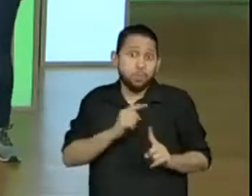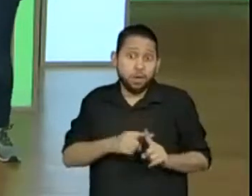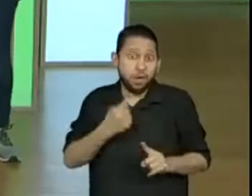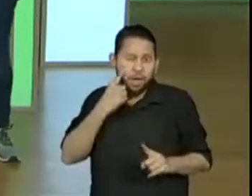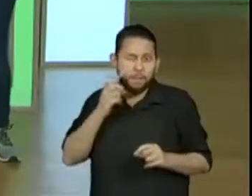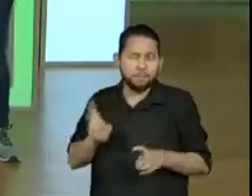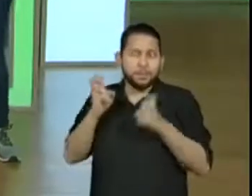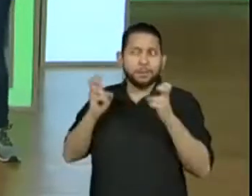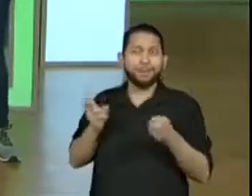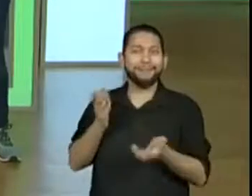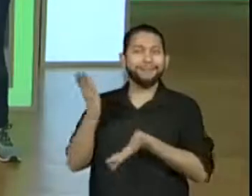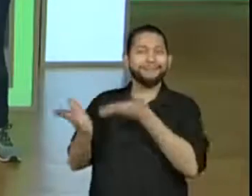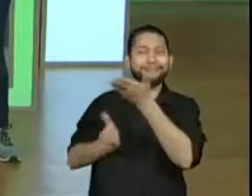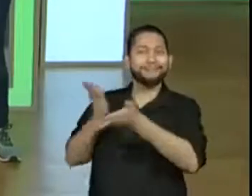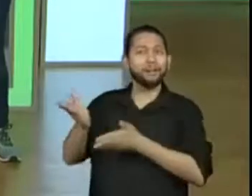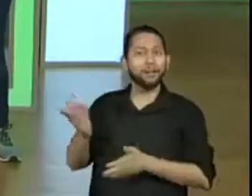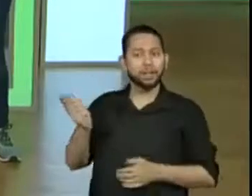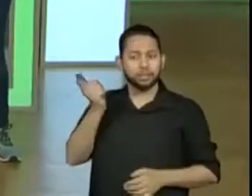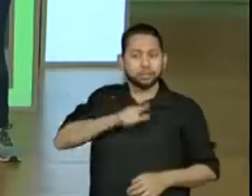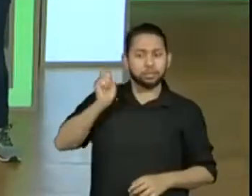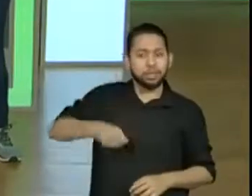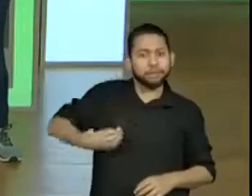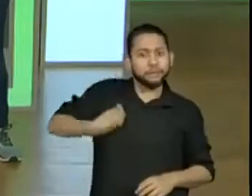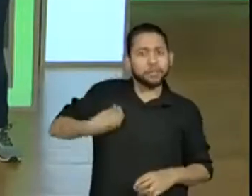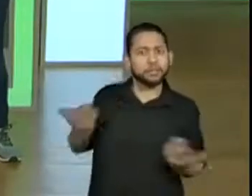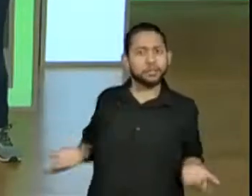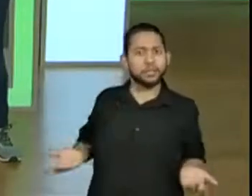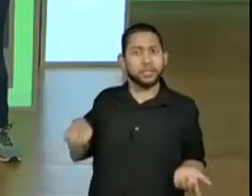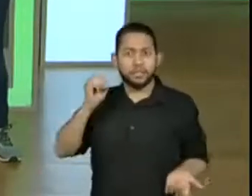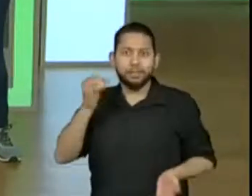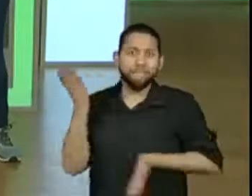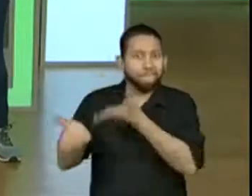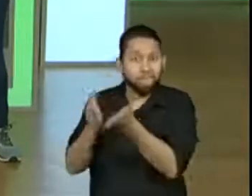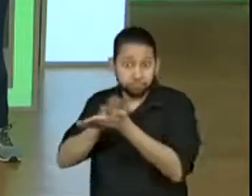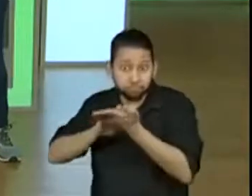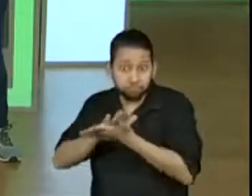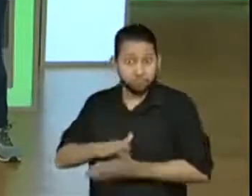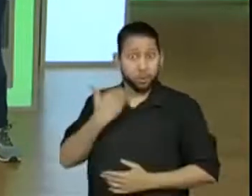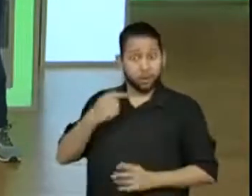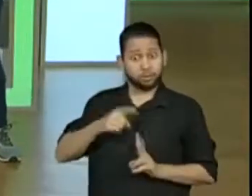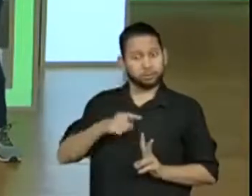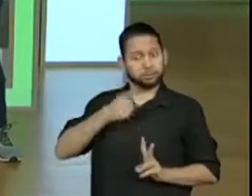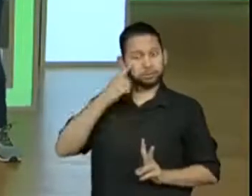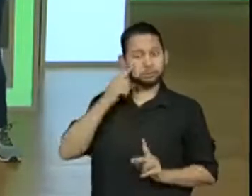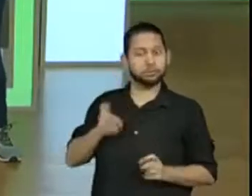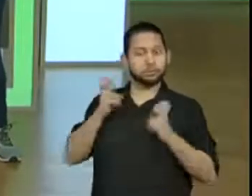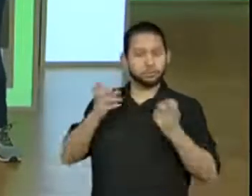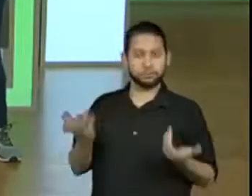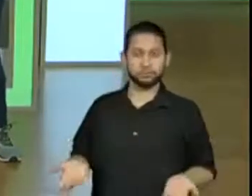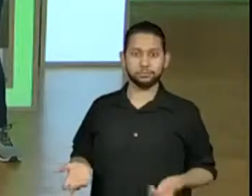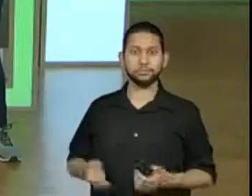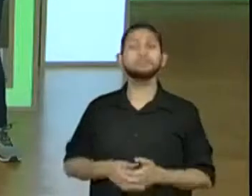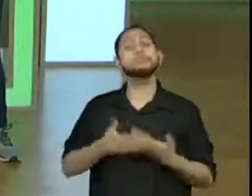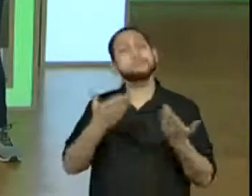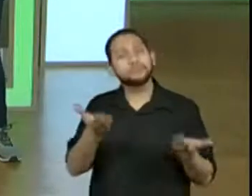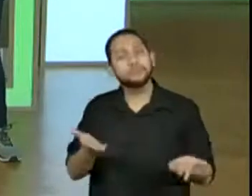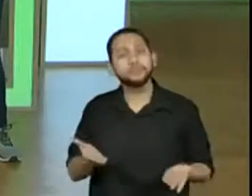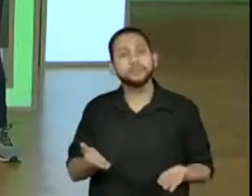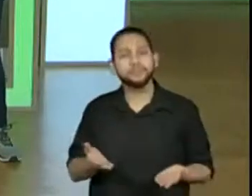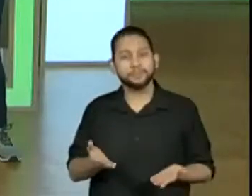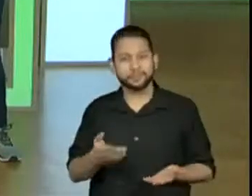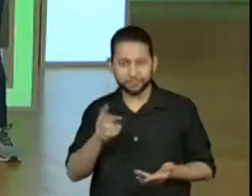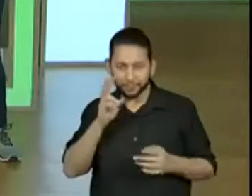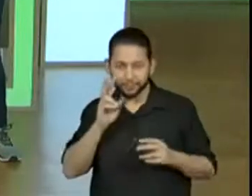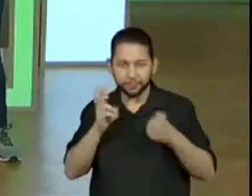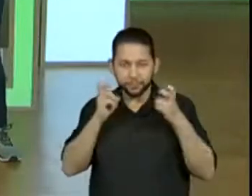de vista. Isso mesmo. E aí, como vocês mesmas sugeriram de fazer aquela coisa dos pontos de vista, às vezes até a característica